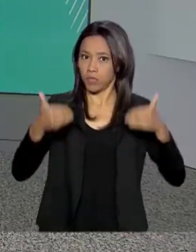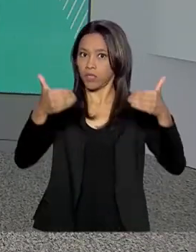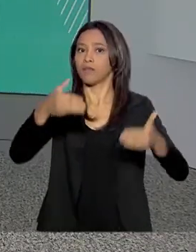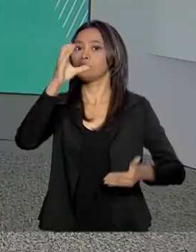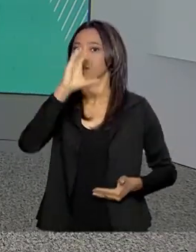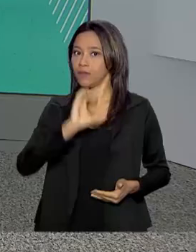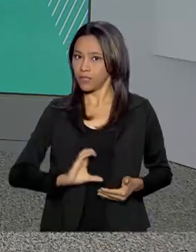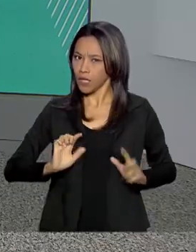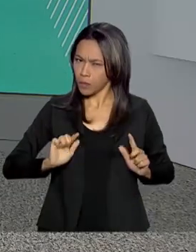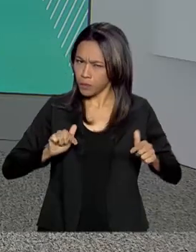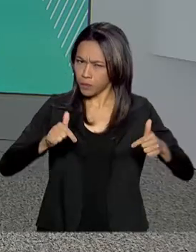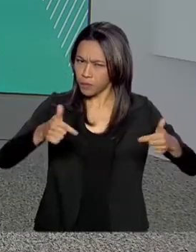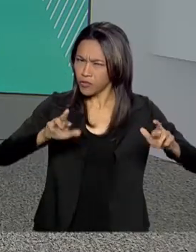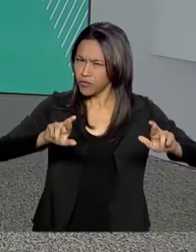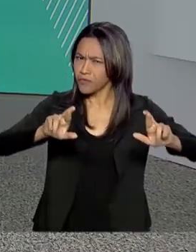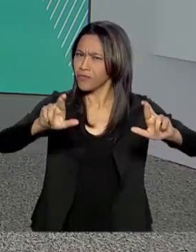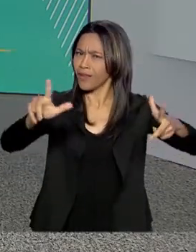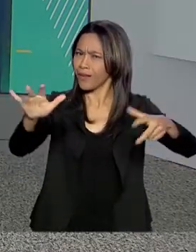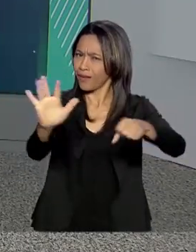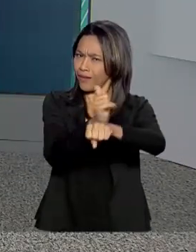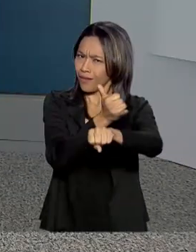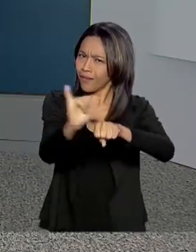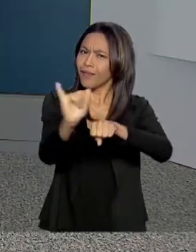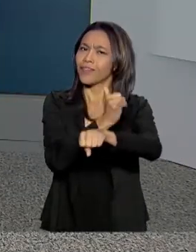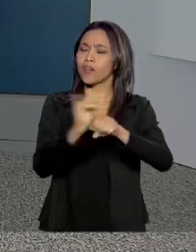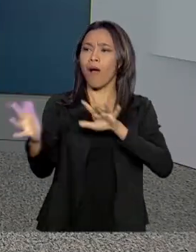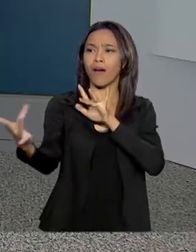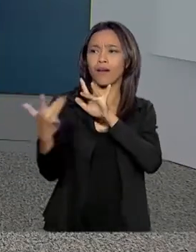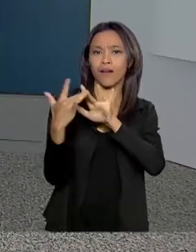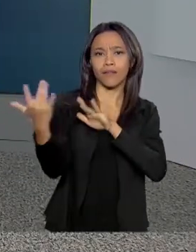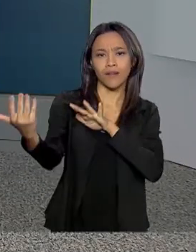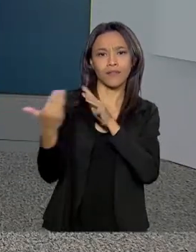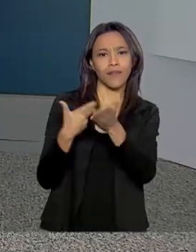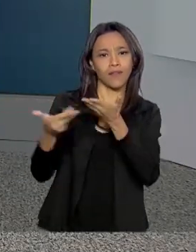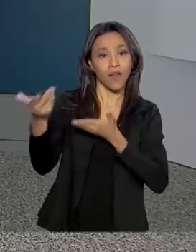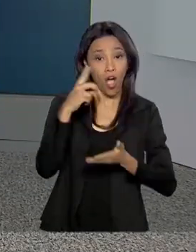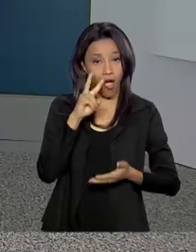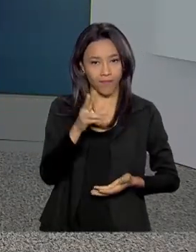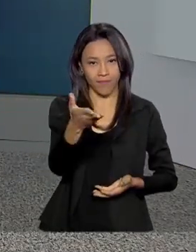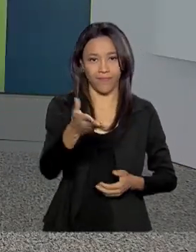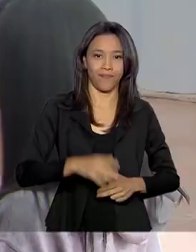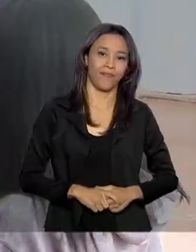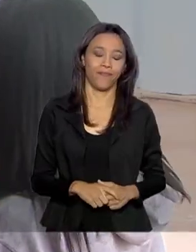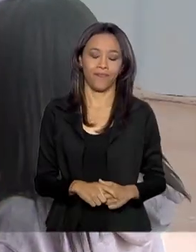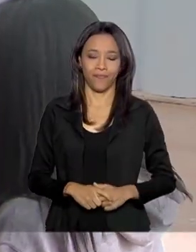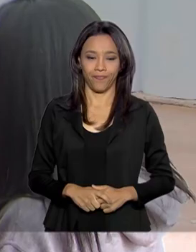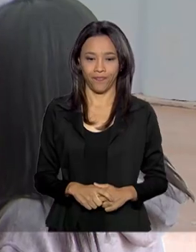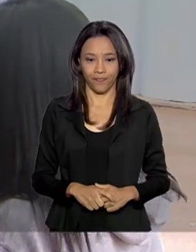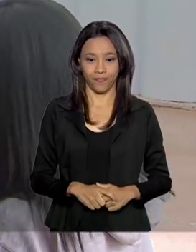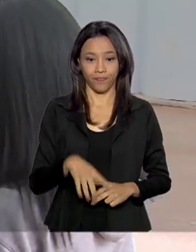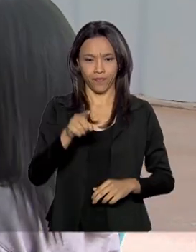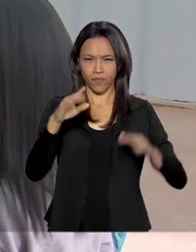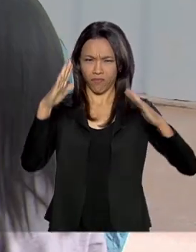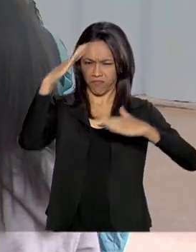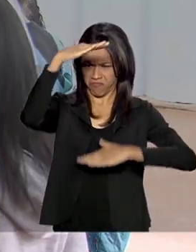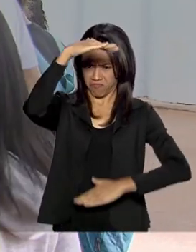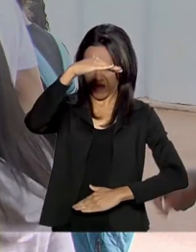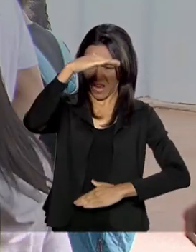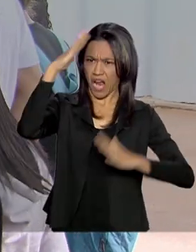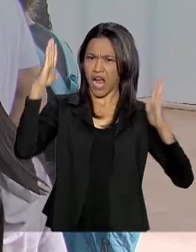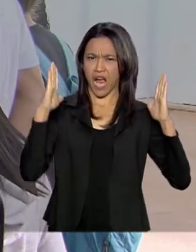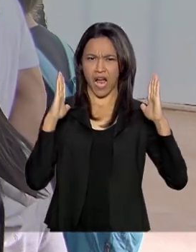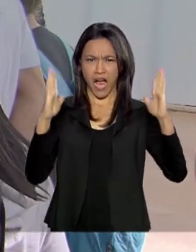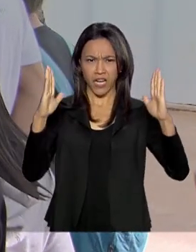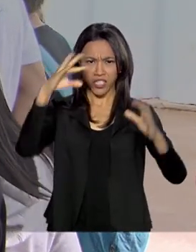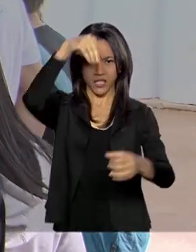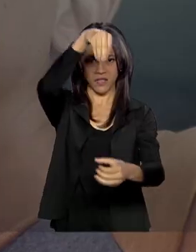uma ação diferente. Atividades interativas com os alunos. Dá só uma olhada aí. Uma caixa no meio do